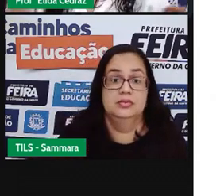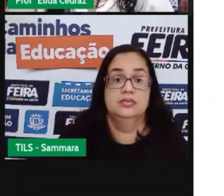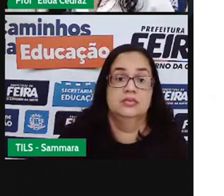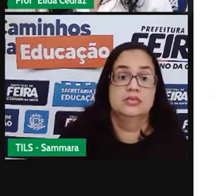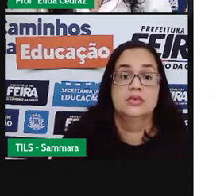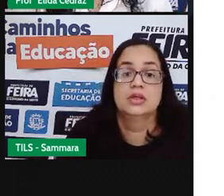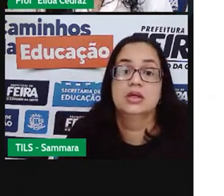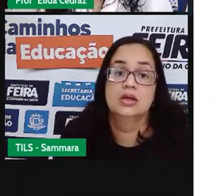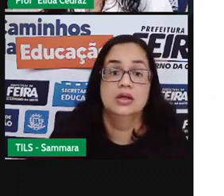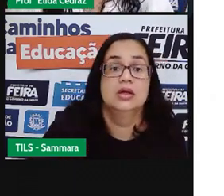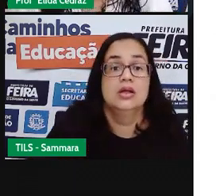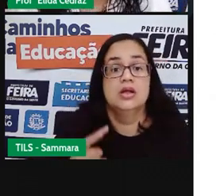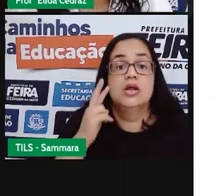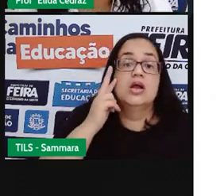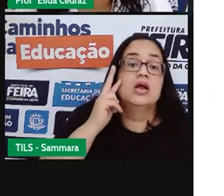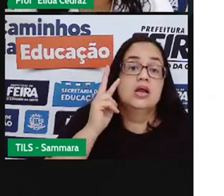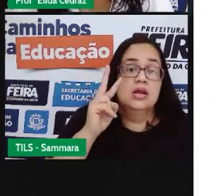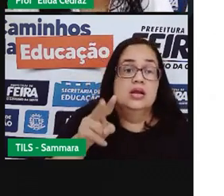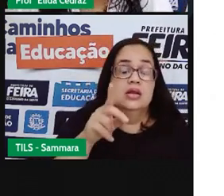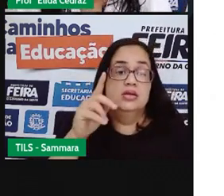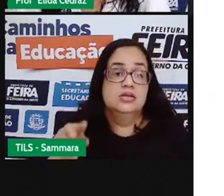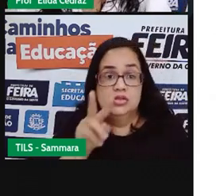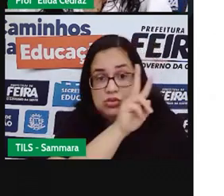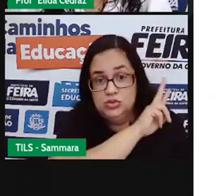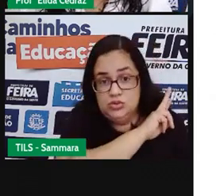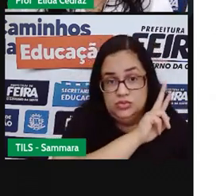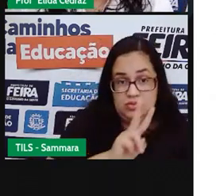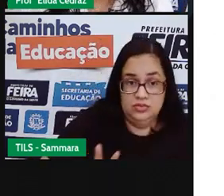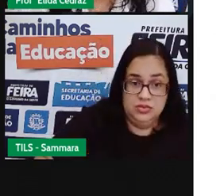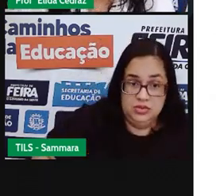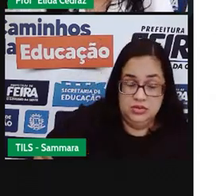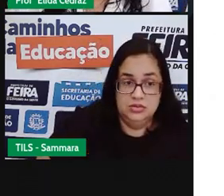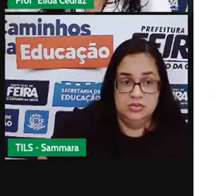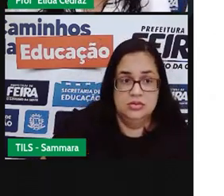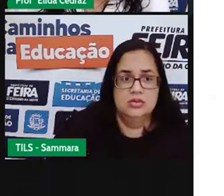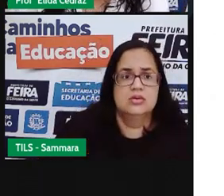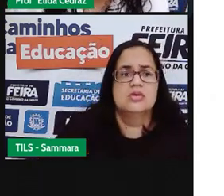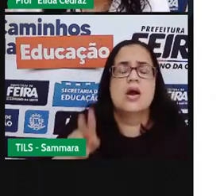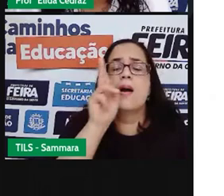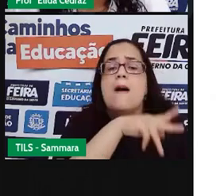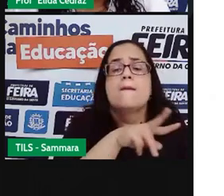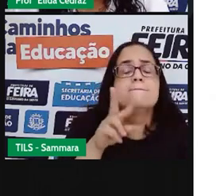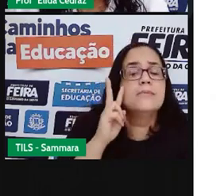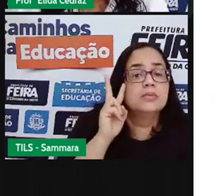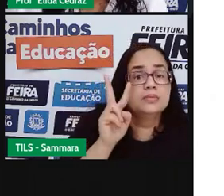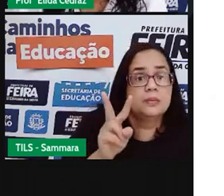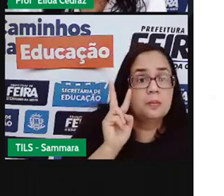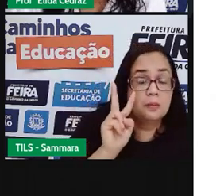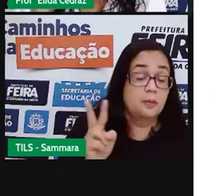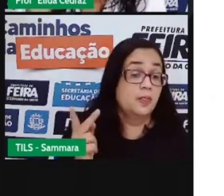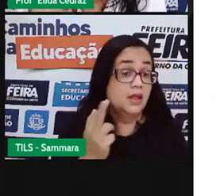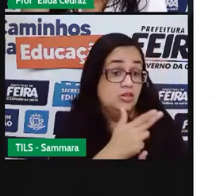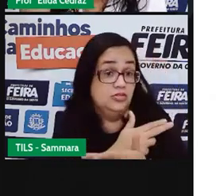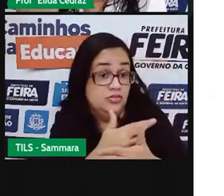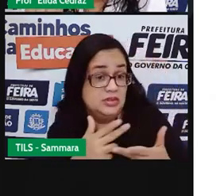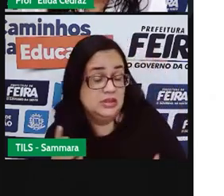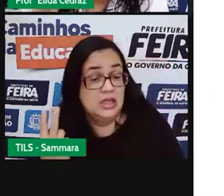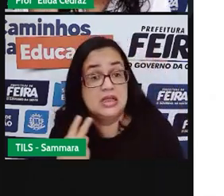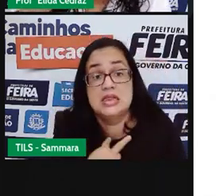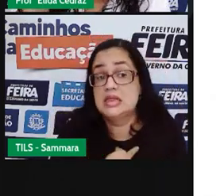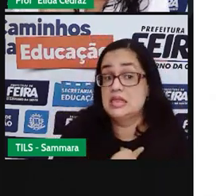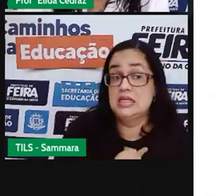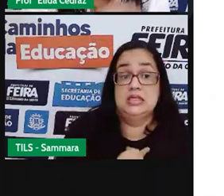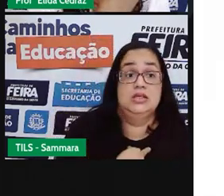Por dentro das ações do Edi e Sarense. O que a Pró trouxe? Muitas das vezes a gente não tem